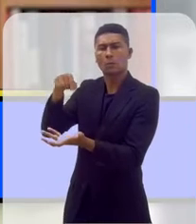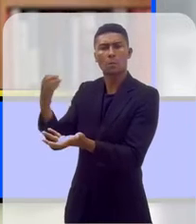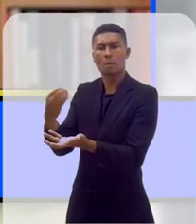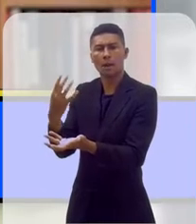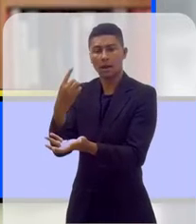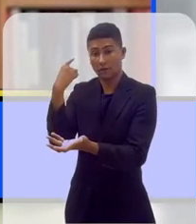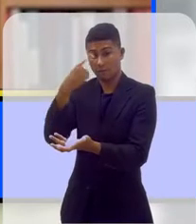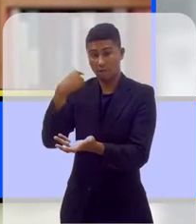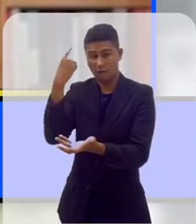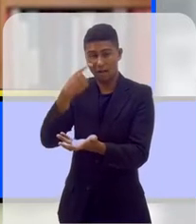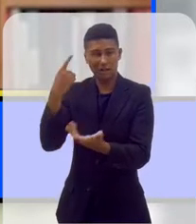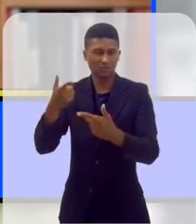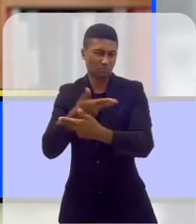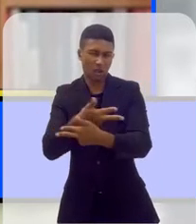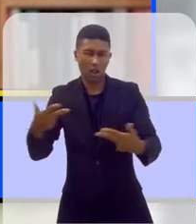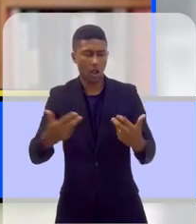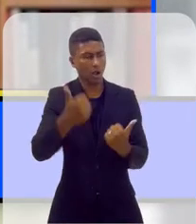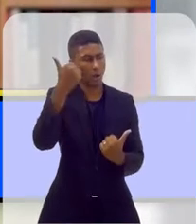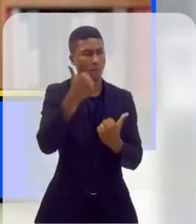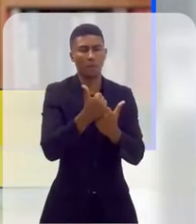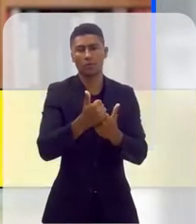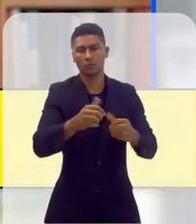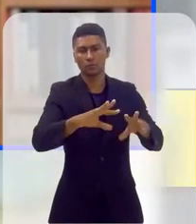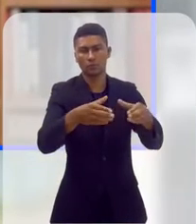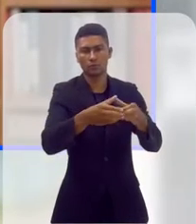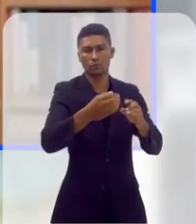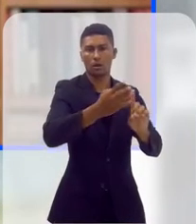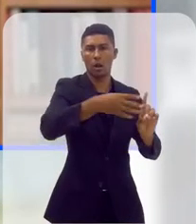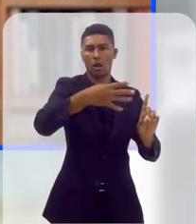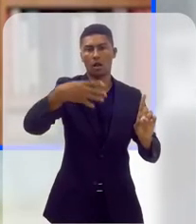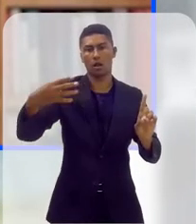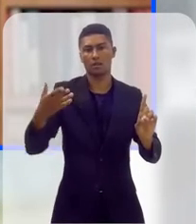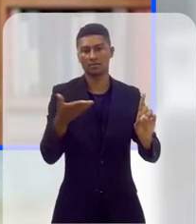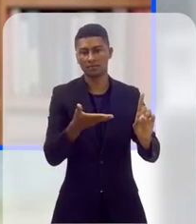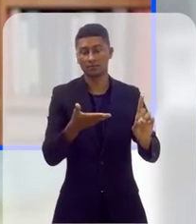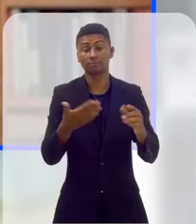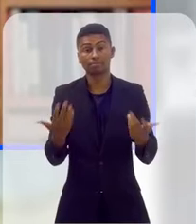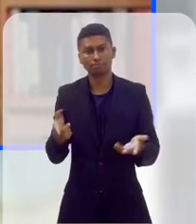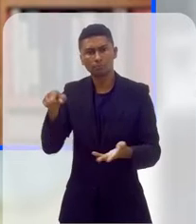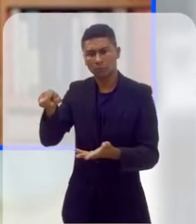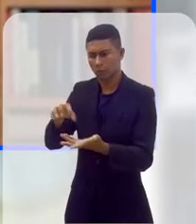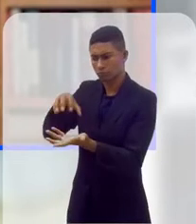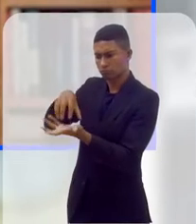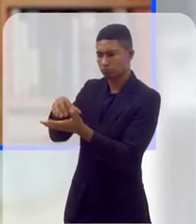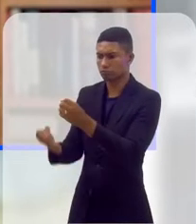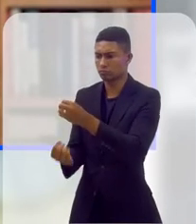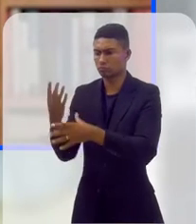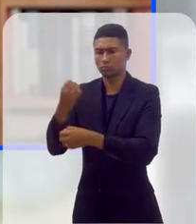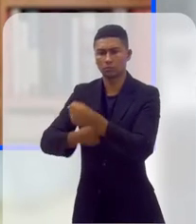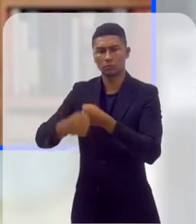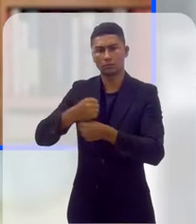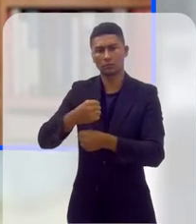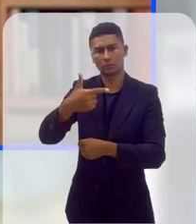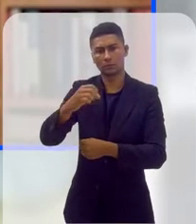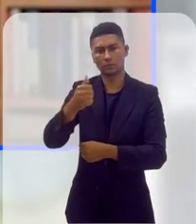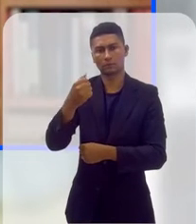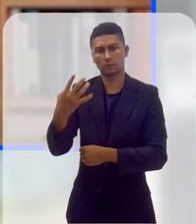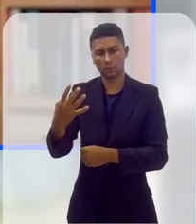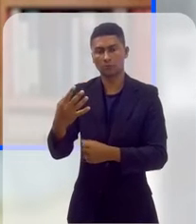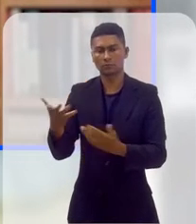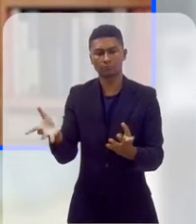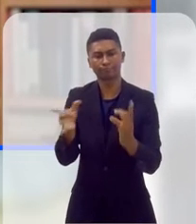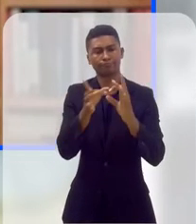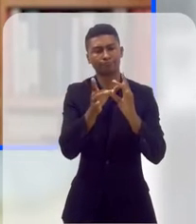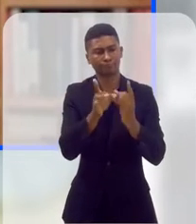exclusivamente para a população LGBTQIA+. A clínica foi criada em 2014 e é uma